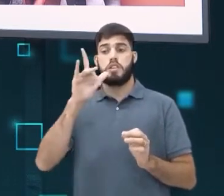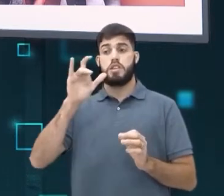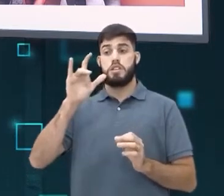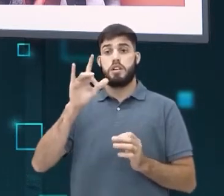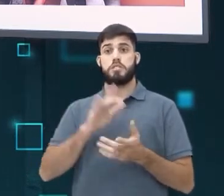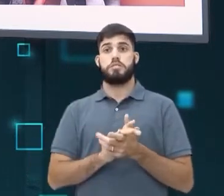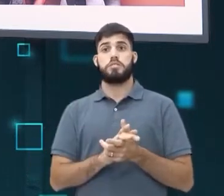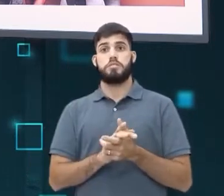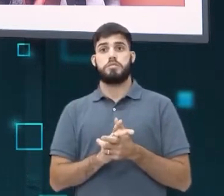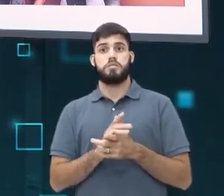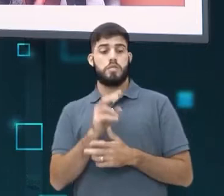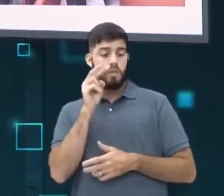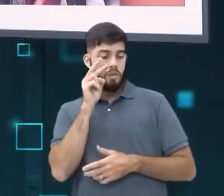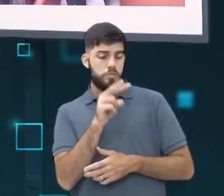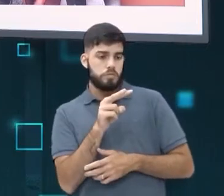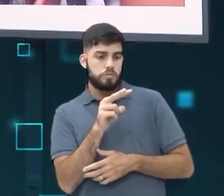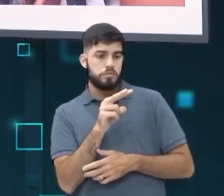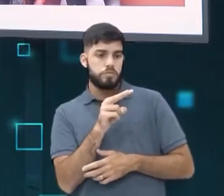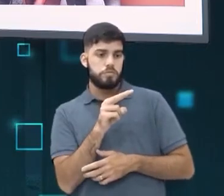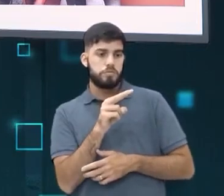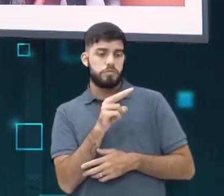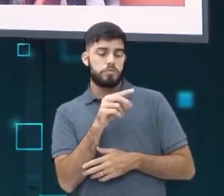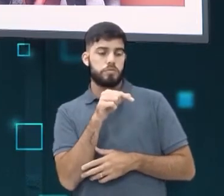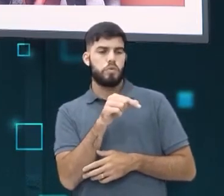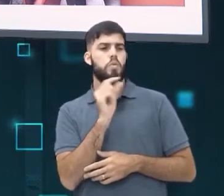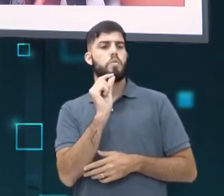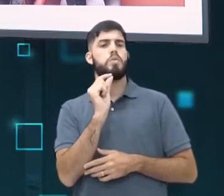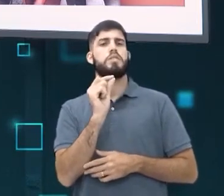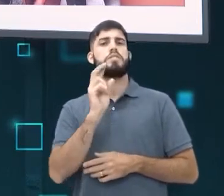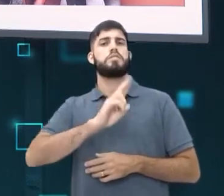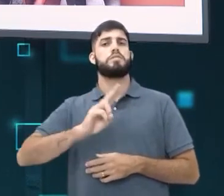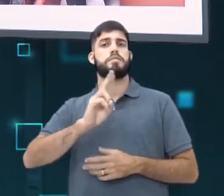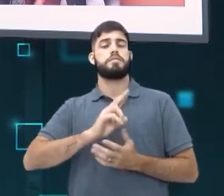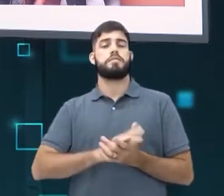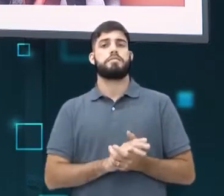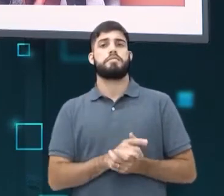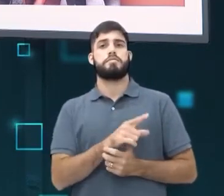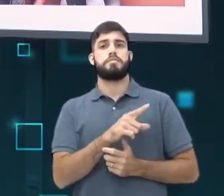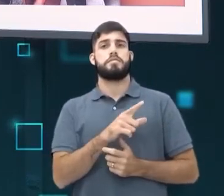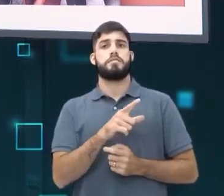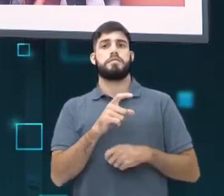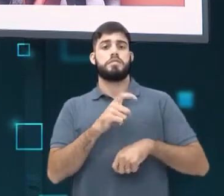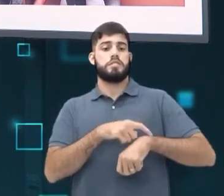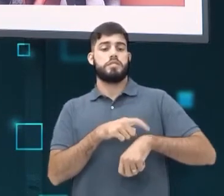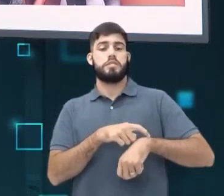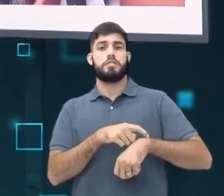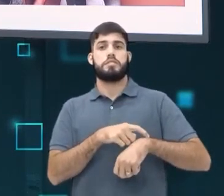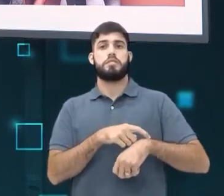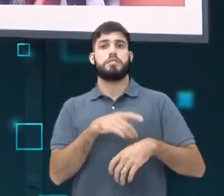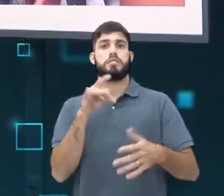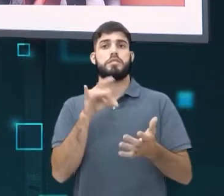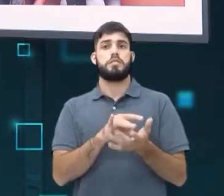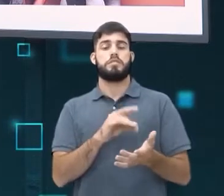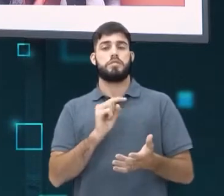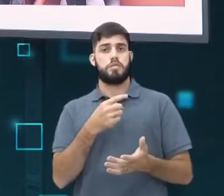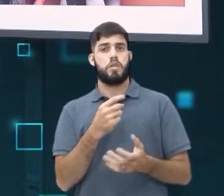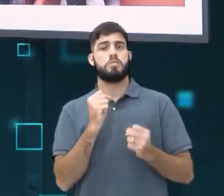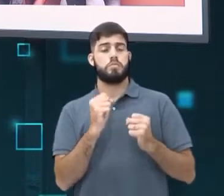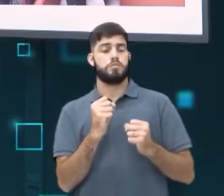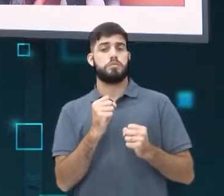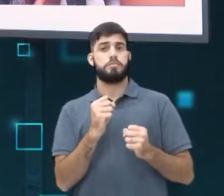Instagram e olha lá no perfil daquela atriz o que ela está usando. E em tempo real a gente consegue consumir aquilo.